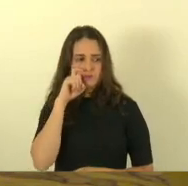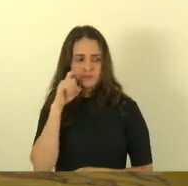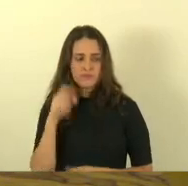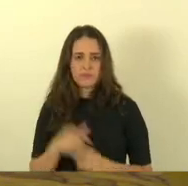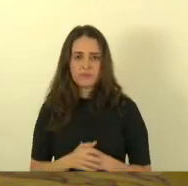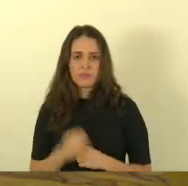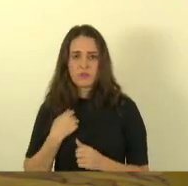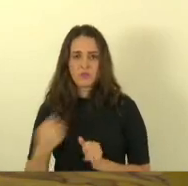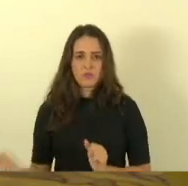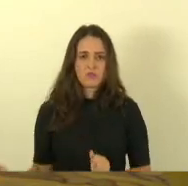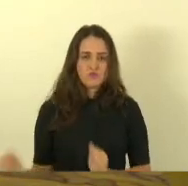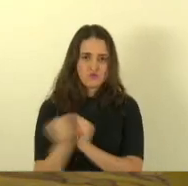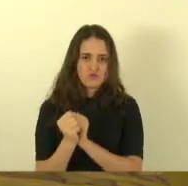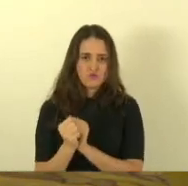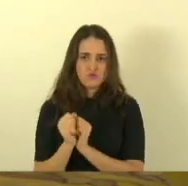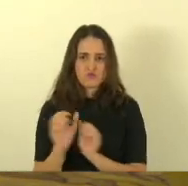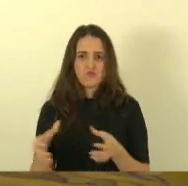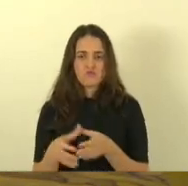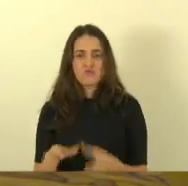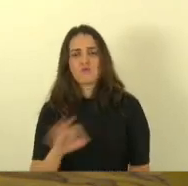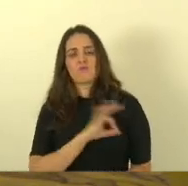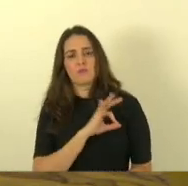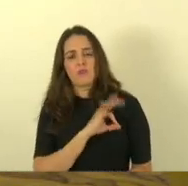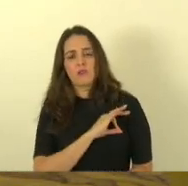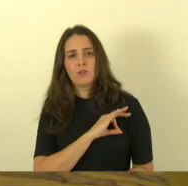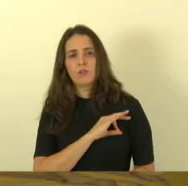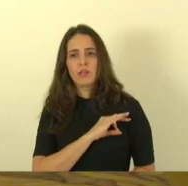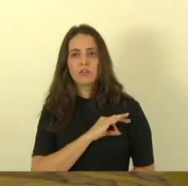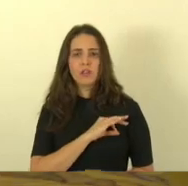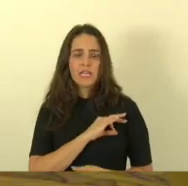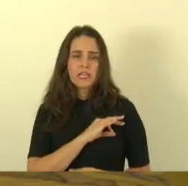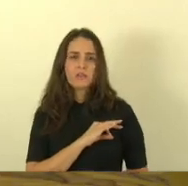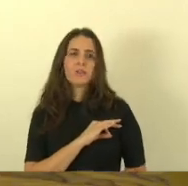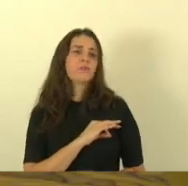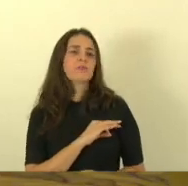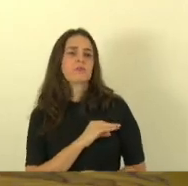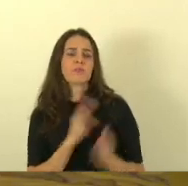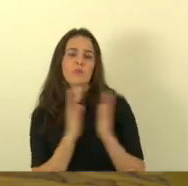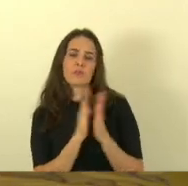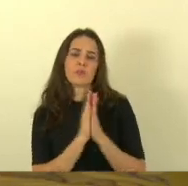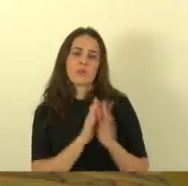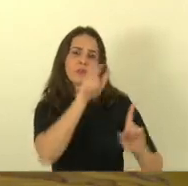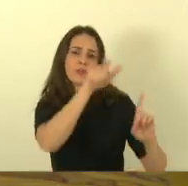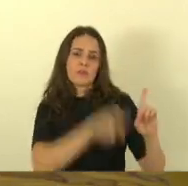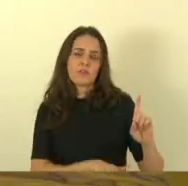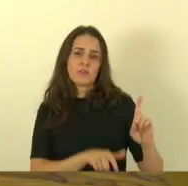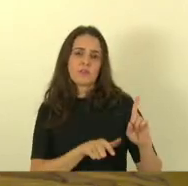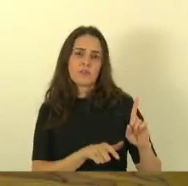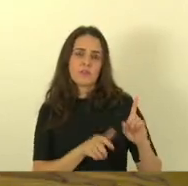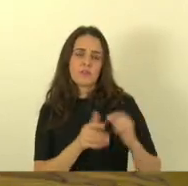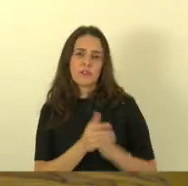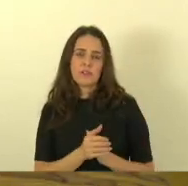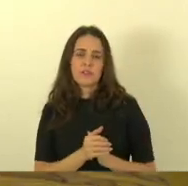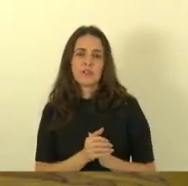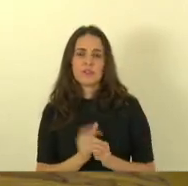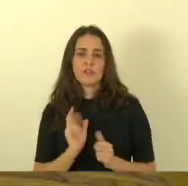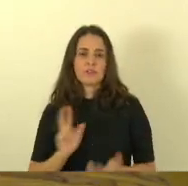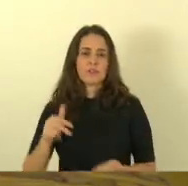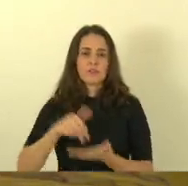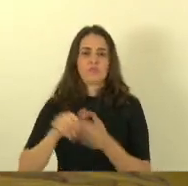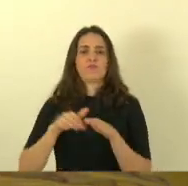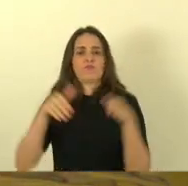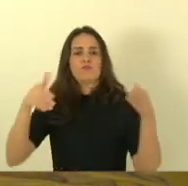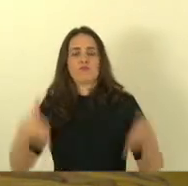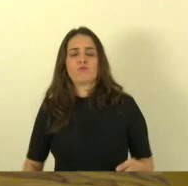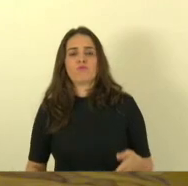aos nobres policiais militares que vão estar orando pela vida dessa coitada que ao invés de subir na tribuna